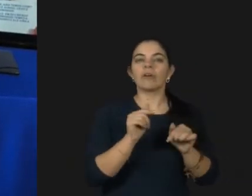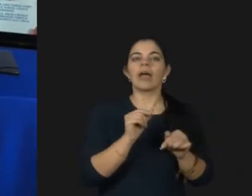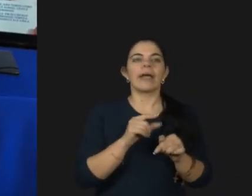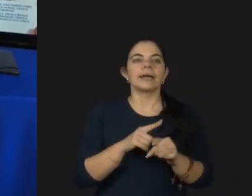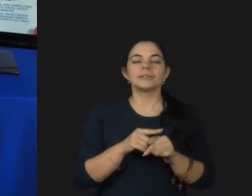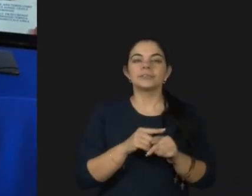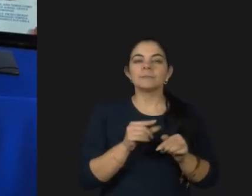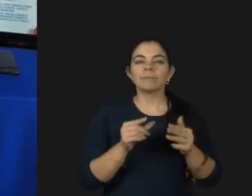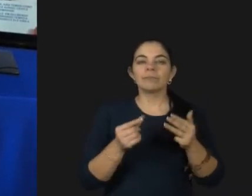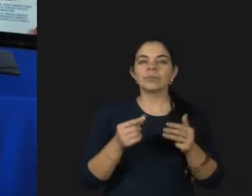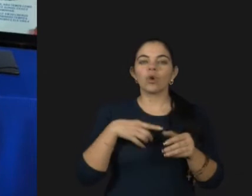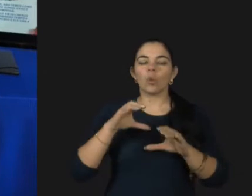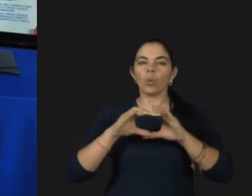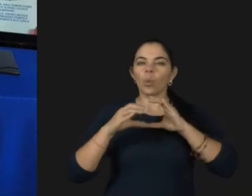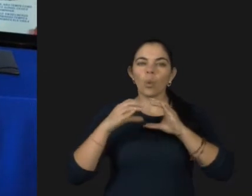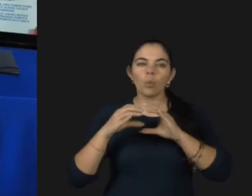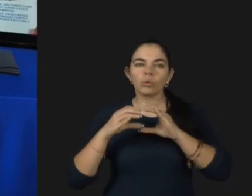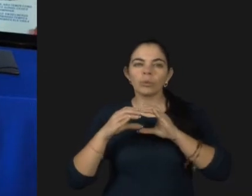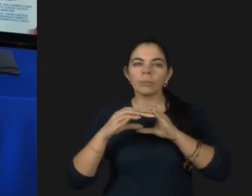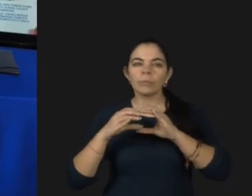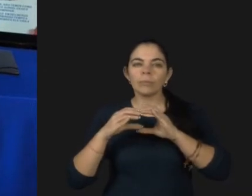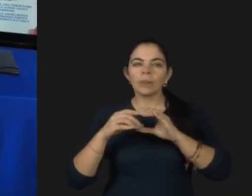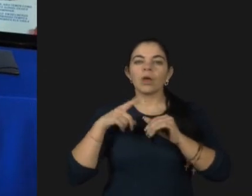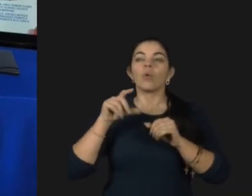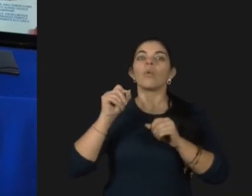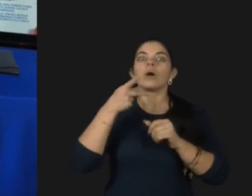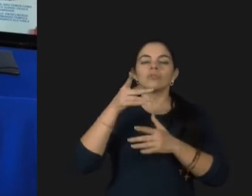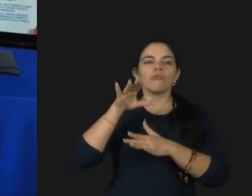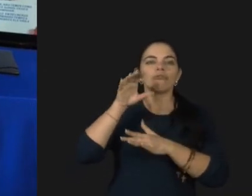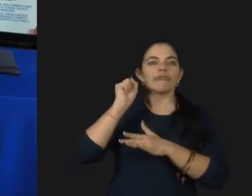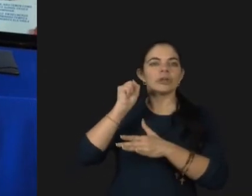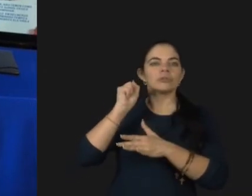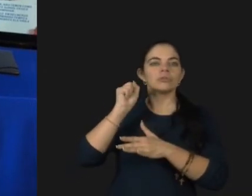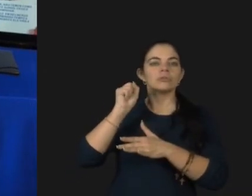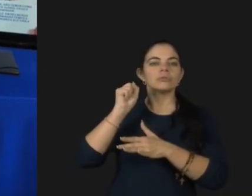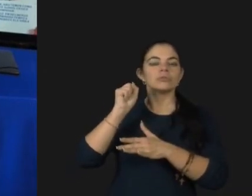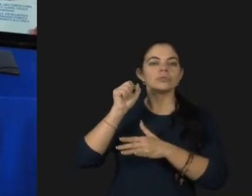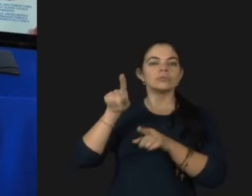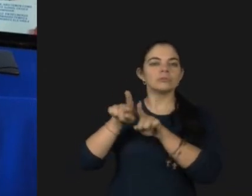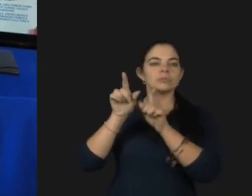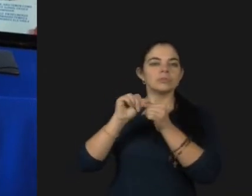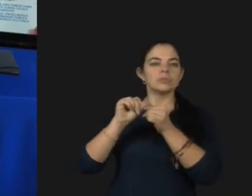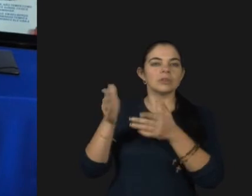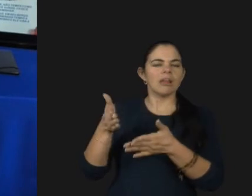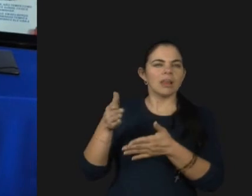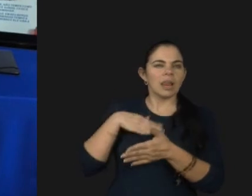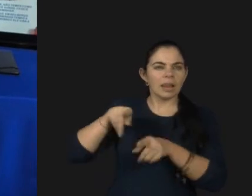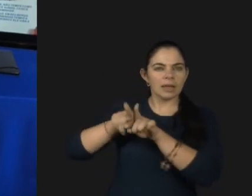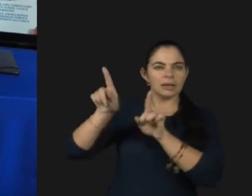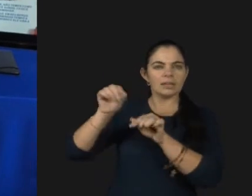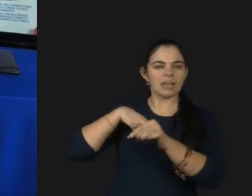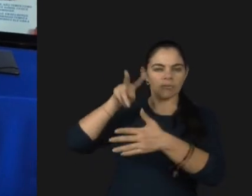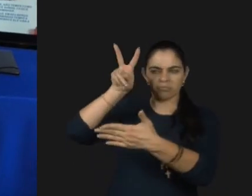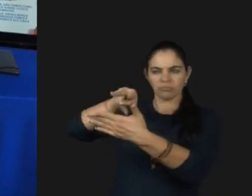num comunicado que meus pais ouviram e na época abriu o chão sobre seus pés, e eu vou